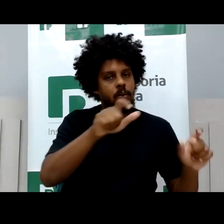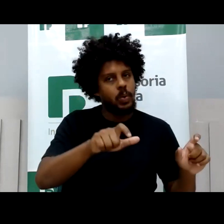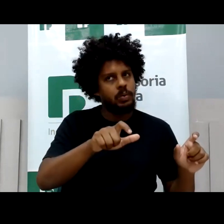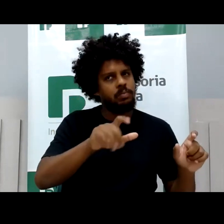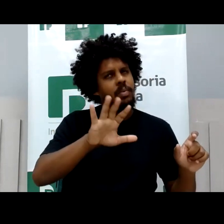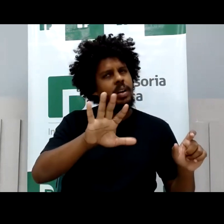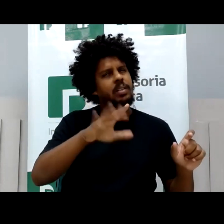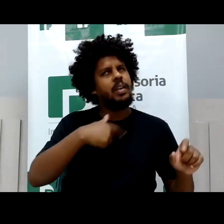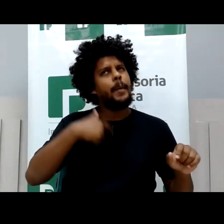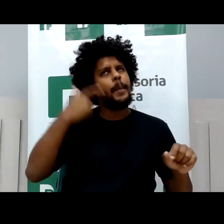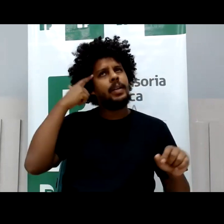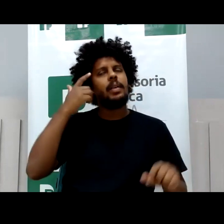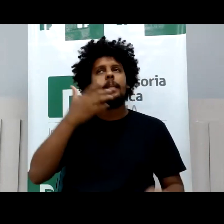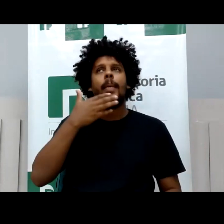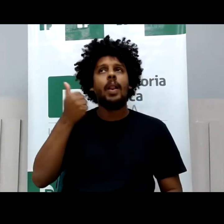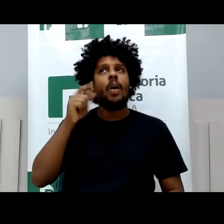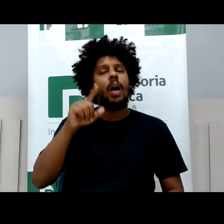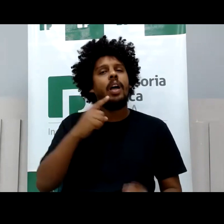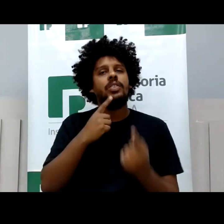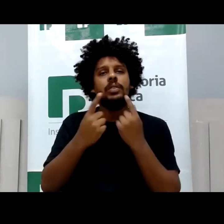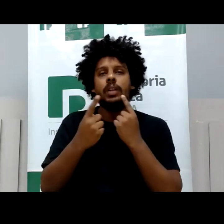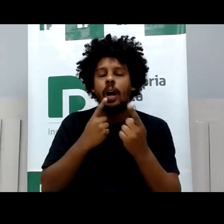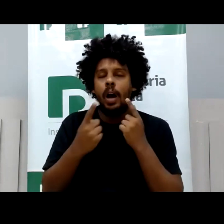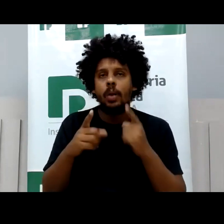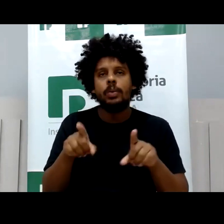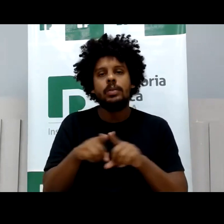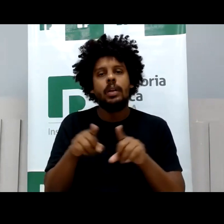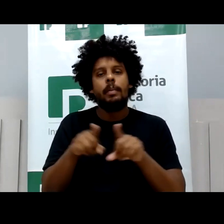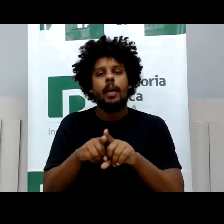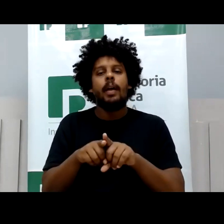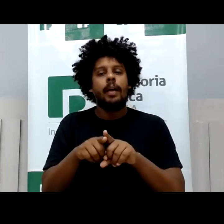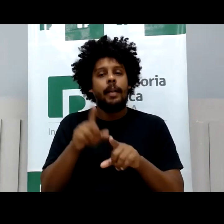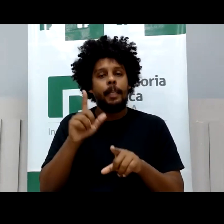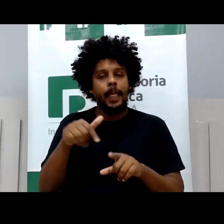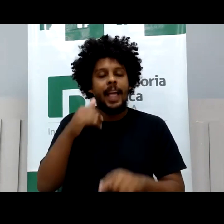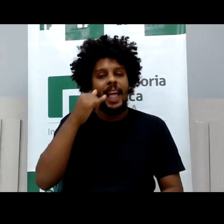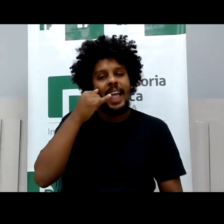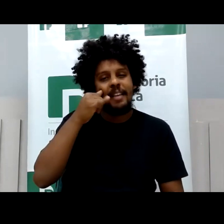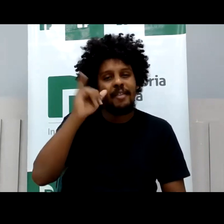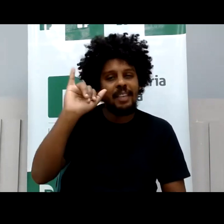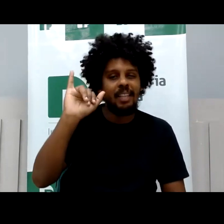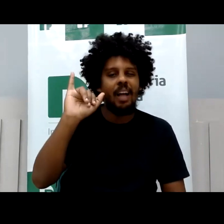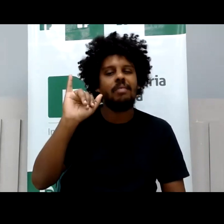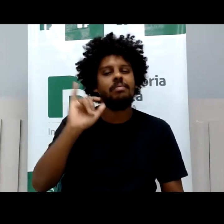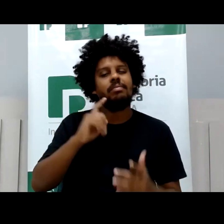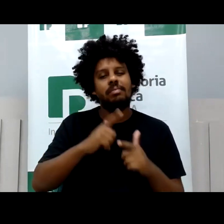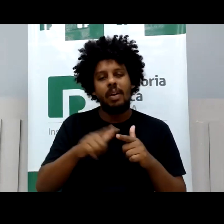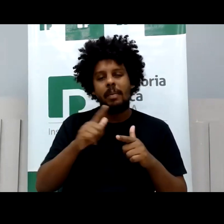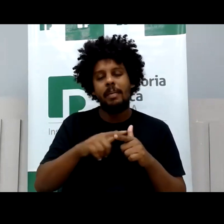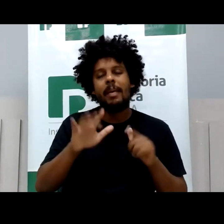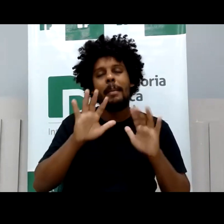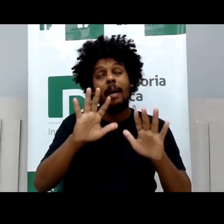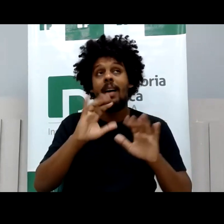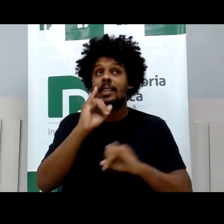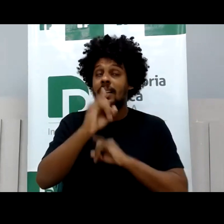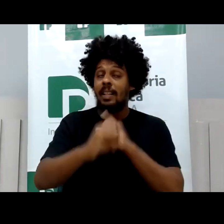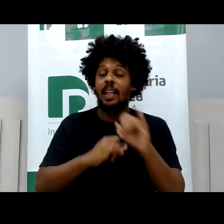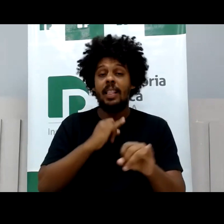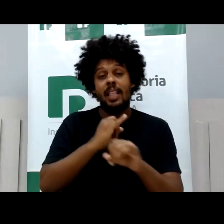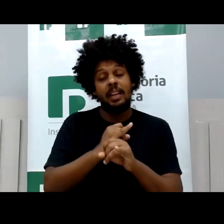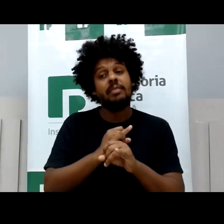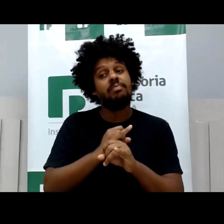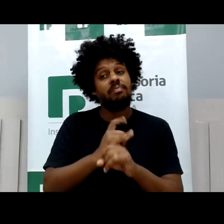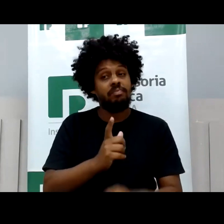mas a internet está aí e eu acho que como vou voltar aquele encontro doutora Fernanda que a gente teve que a senhora